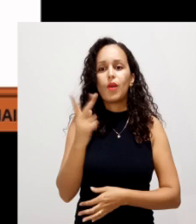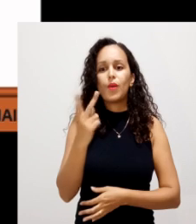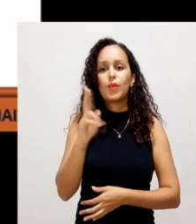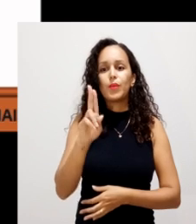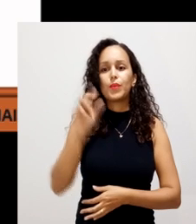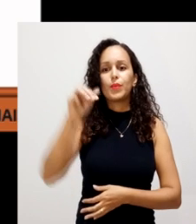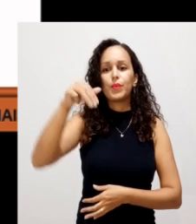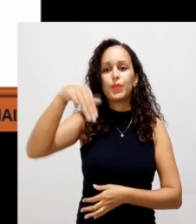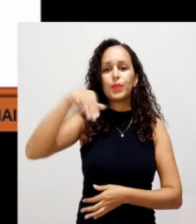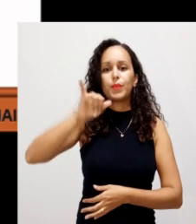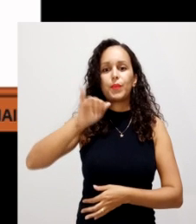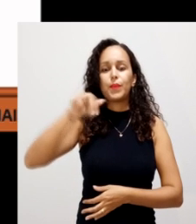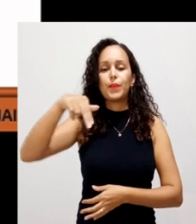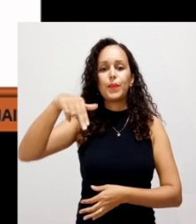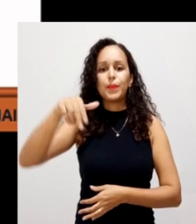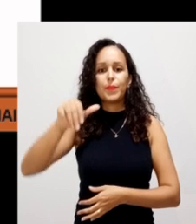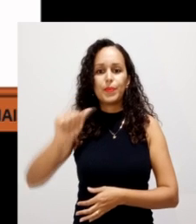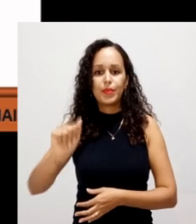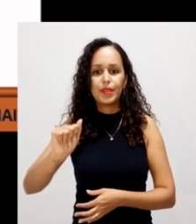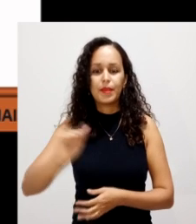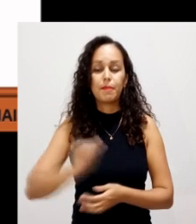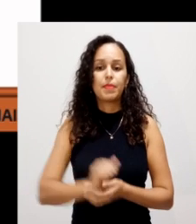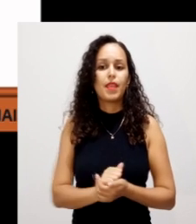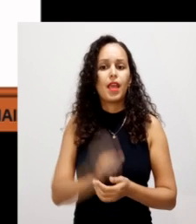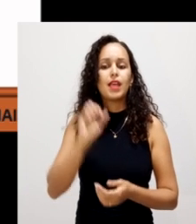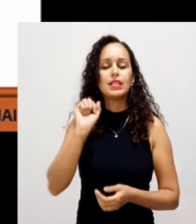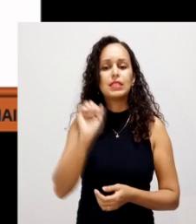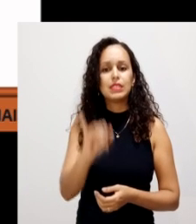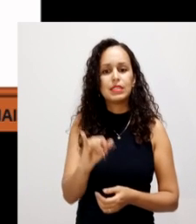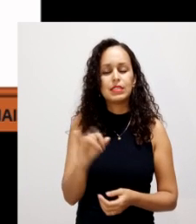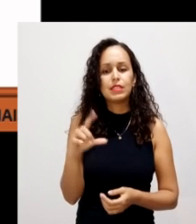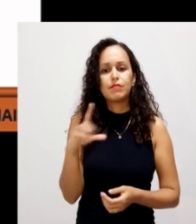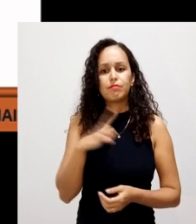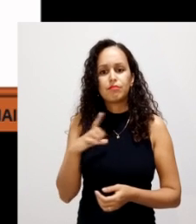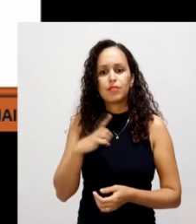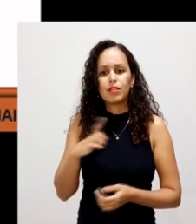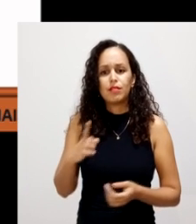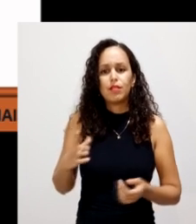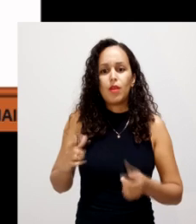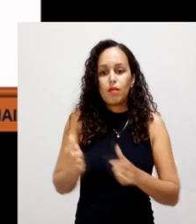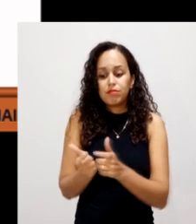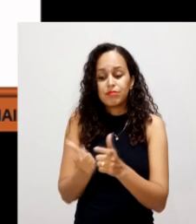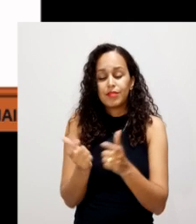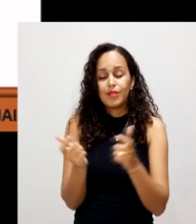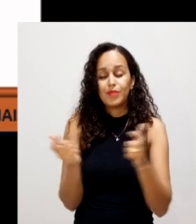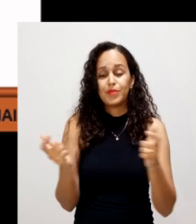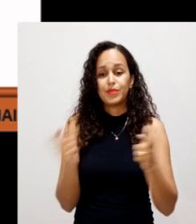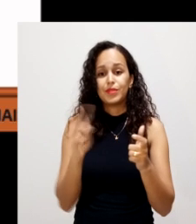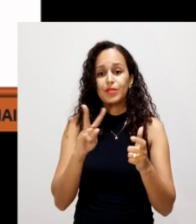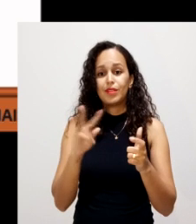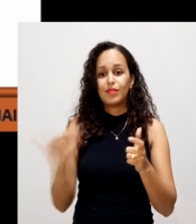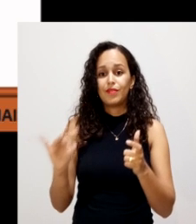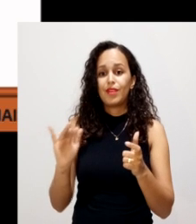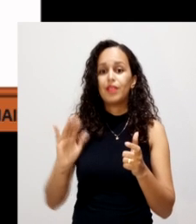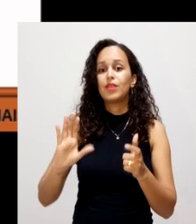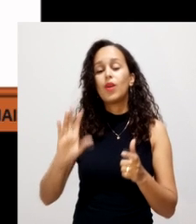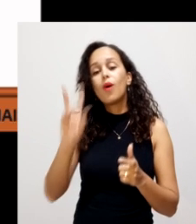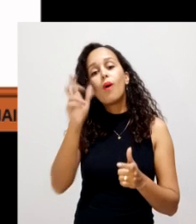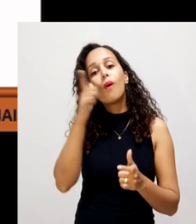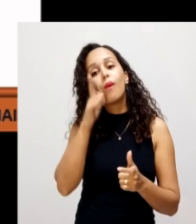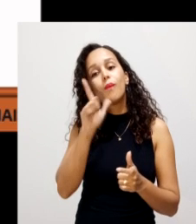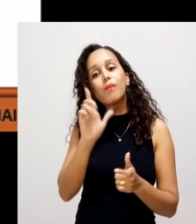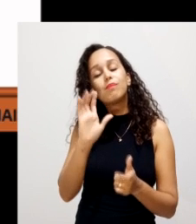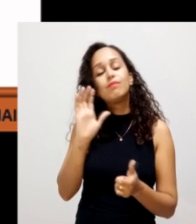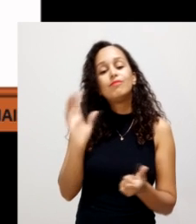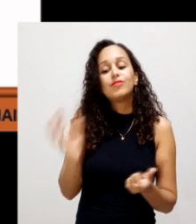mais resistentes, como a lignina. Então, compostos rigos e lignina, eles vão gerar um composto final